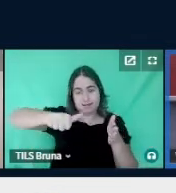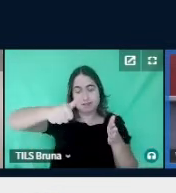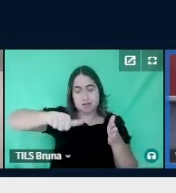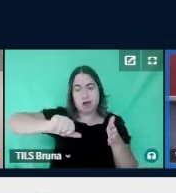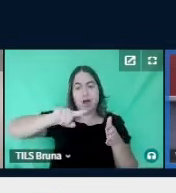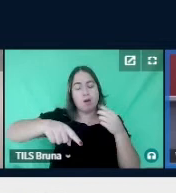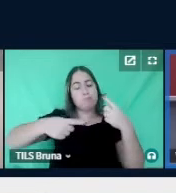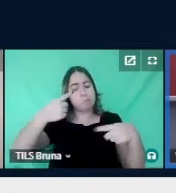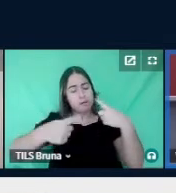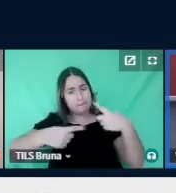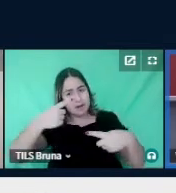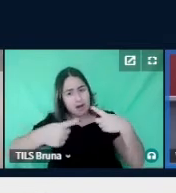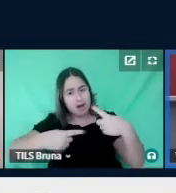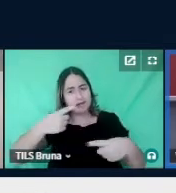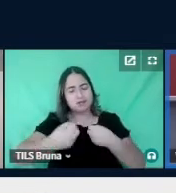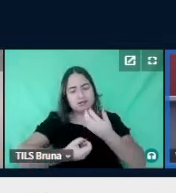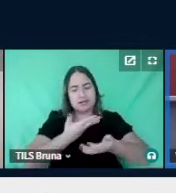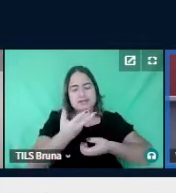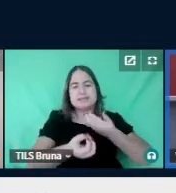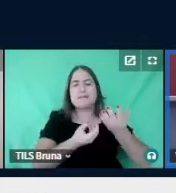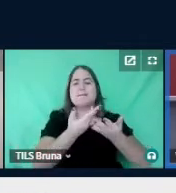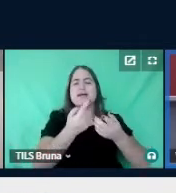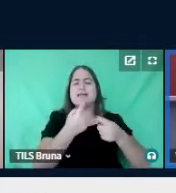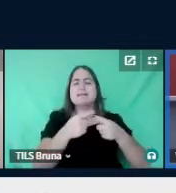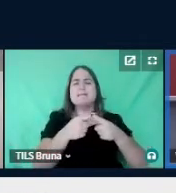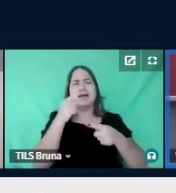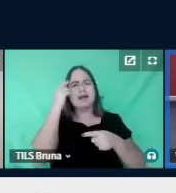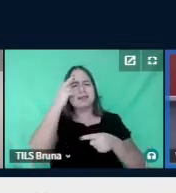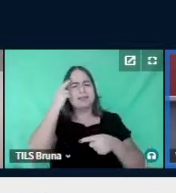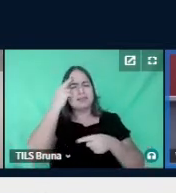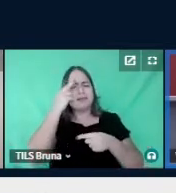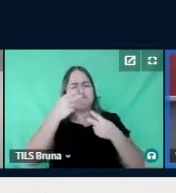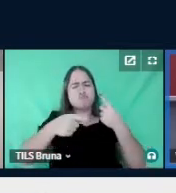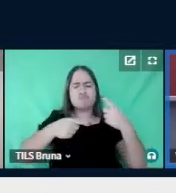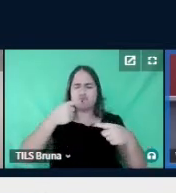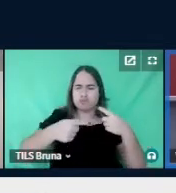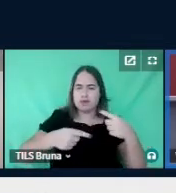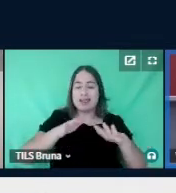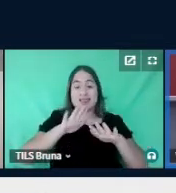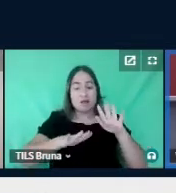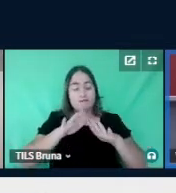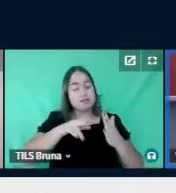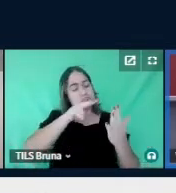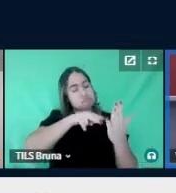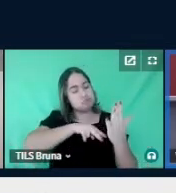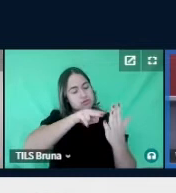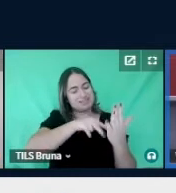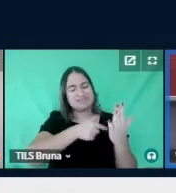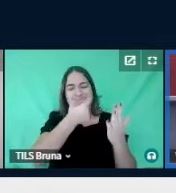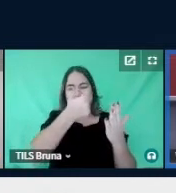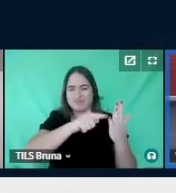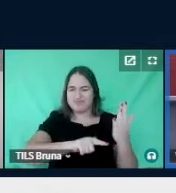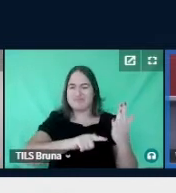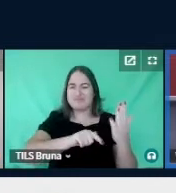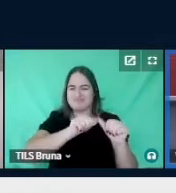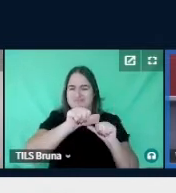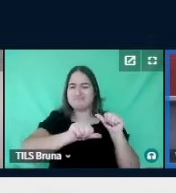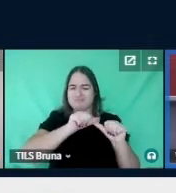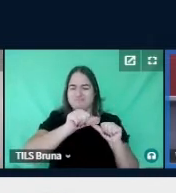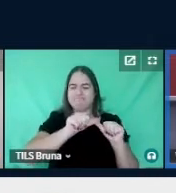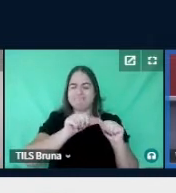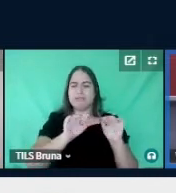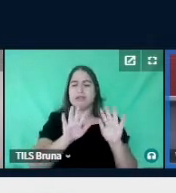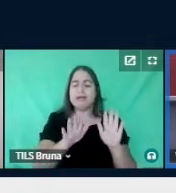de debate, de crescimento, de discussão de ideias, de talvez rever algumas coisas, e durante esse